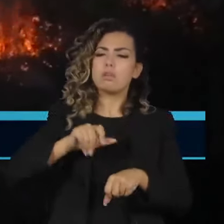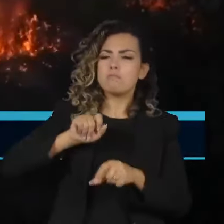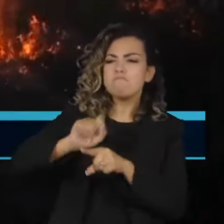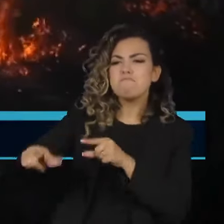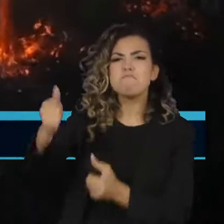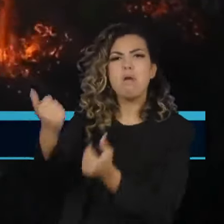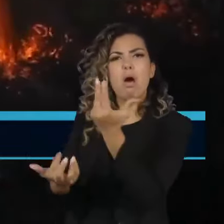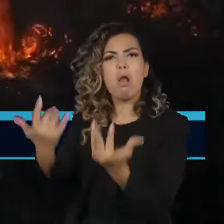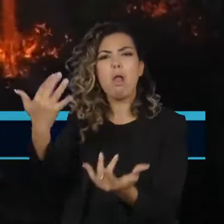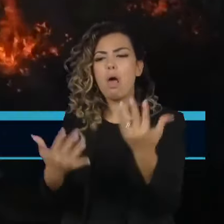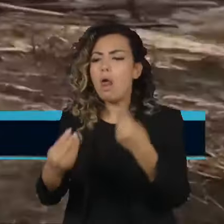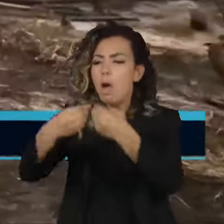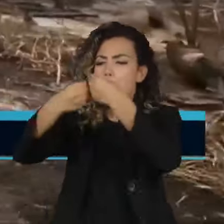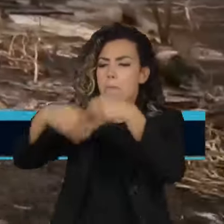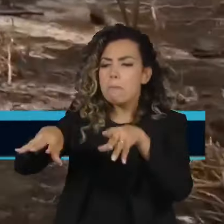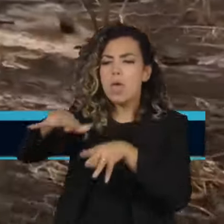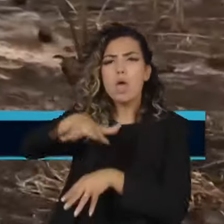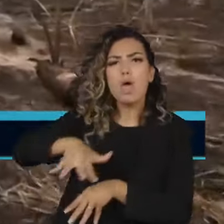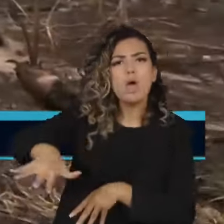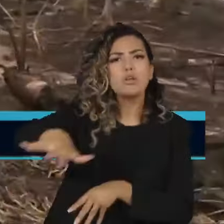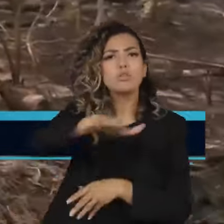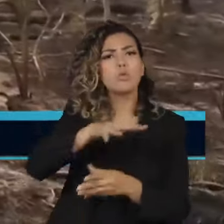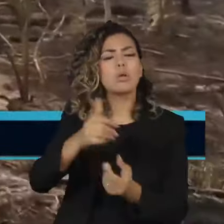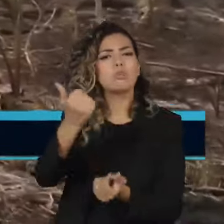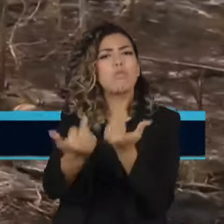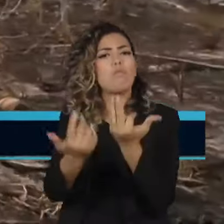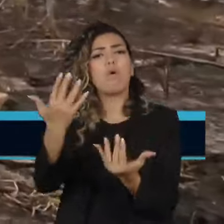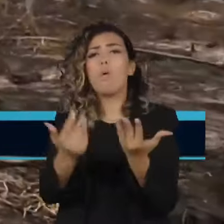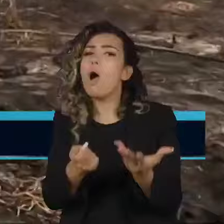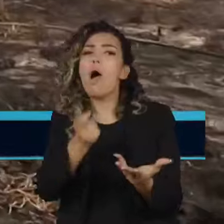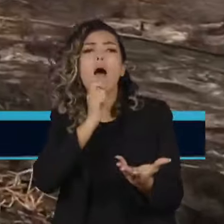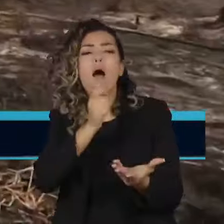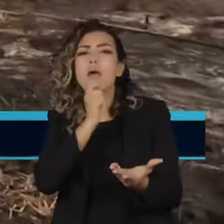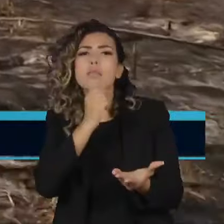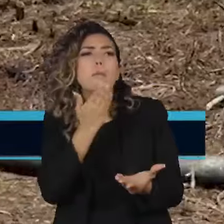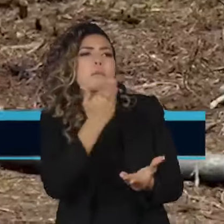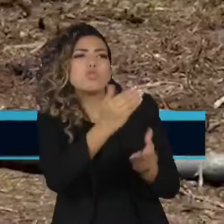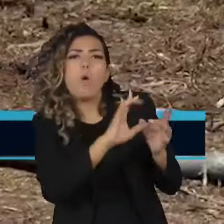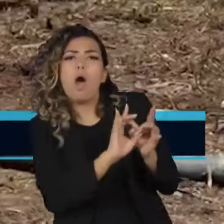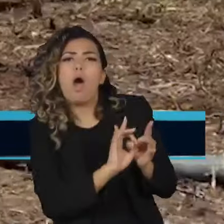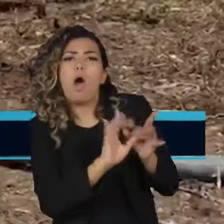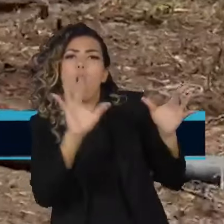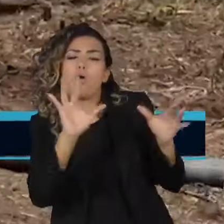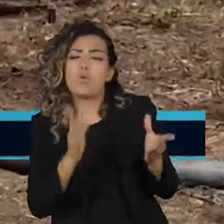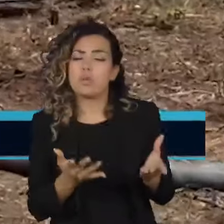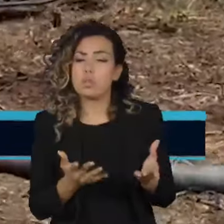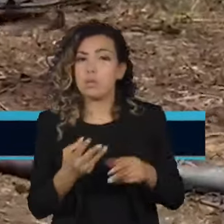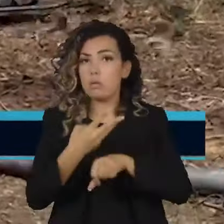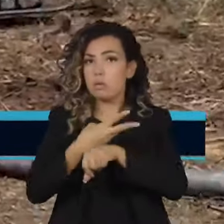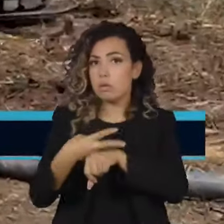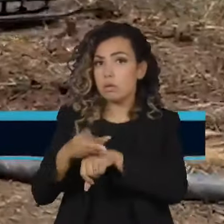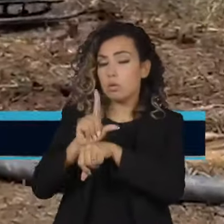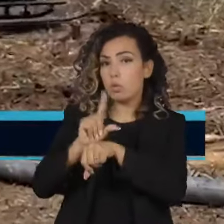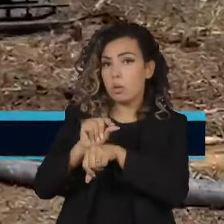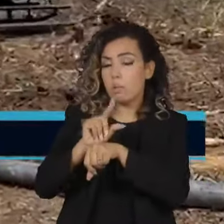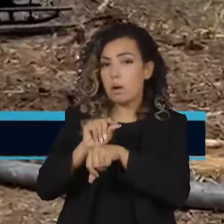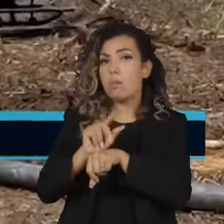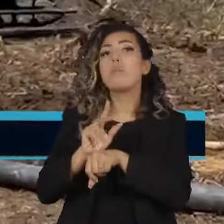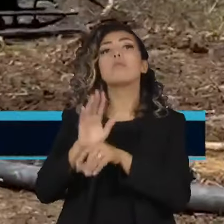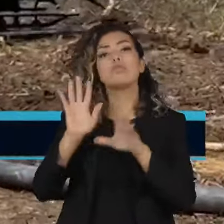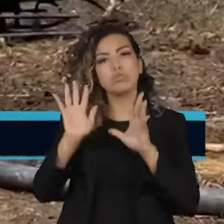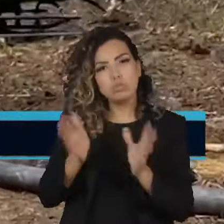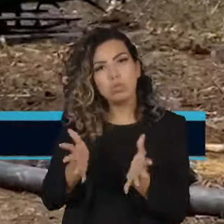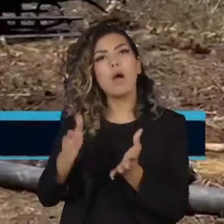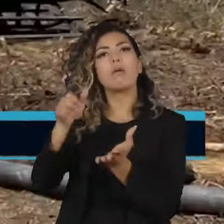vegetação nativa com fogo e sem autorização da autoridade ambiental. O Ibama, segundo a reportagem, aplicou